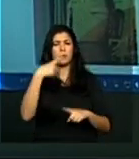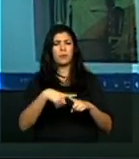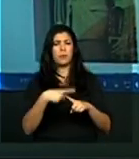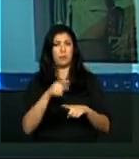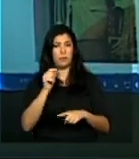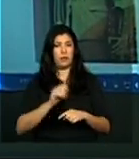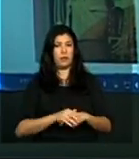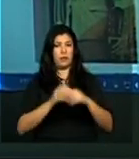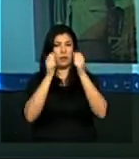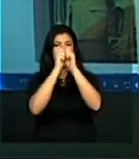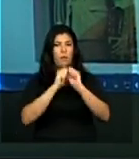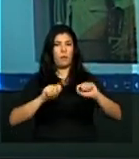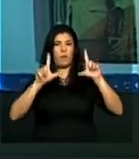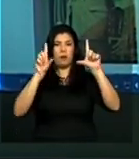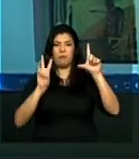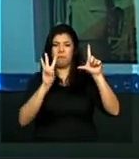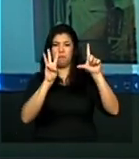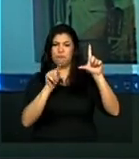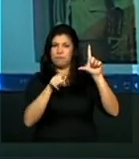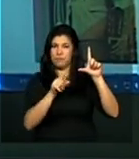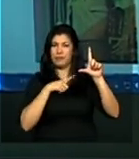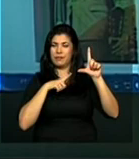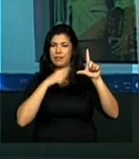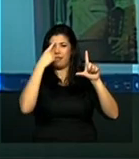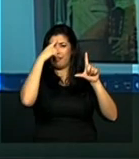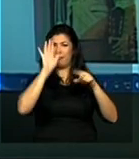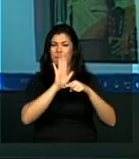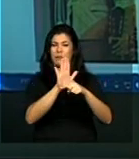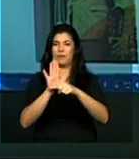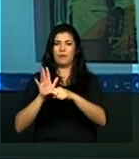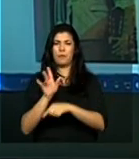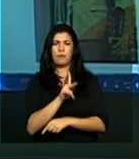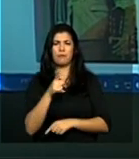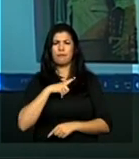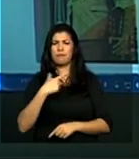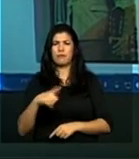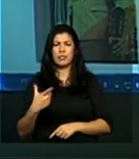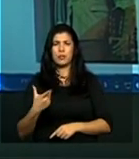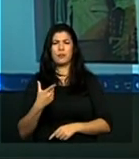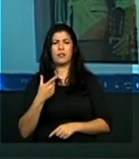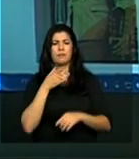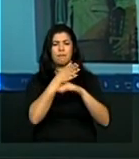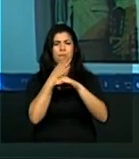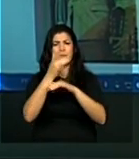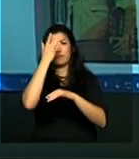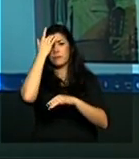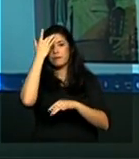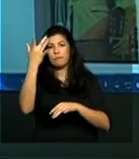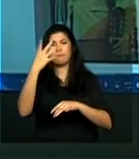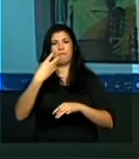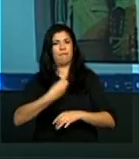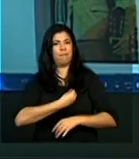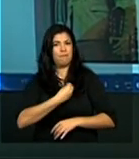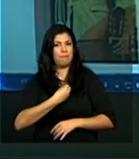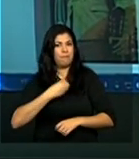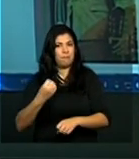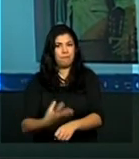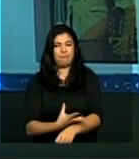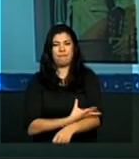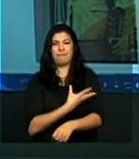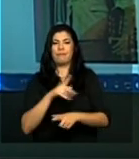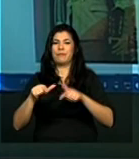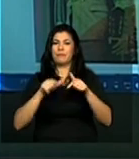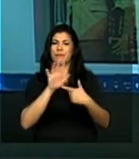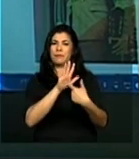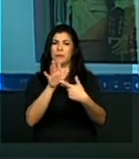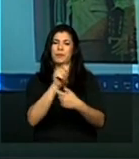subsidiar professores que não têm em mãos materiais ricos e interessantes e vivos e vibrantes para trabalhar com os